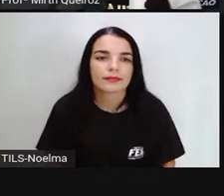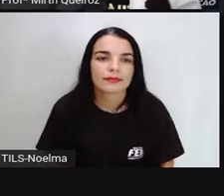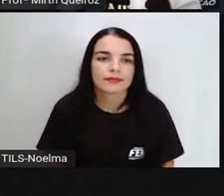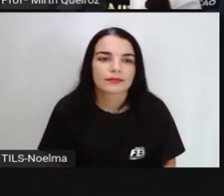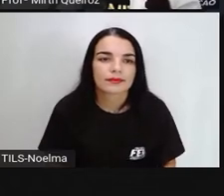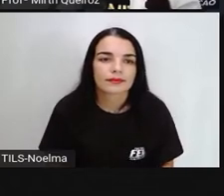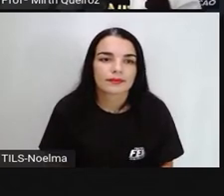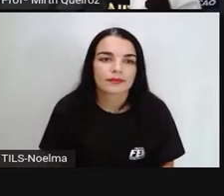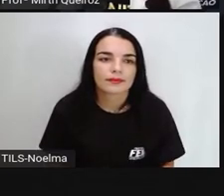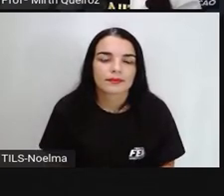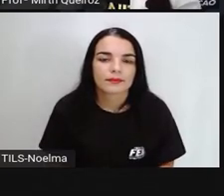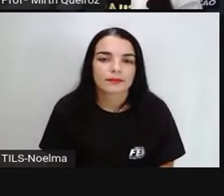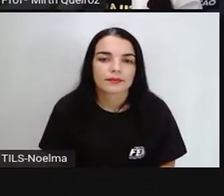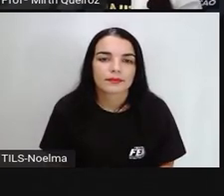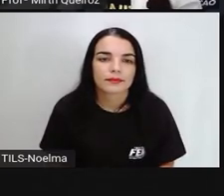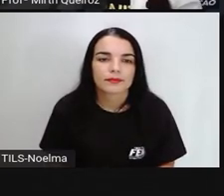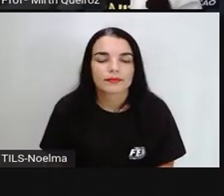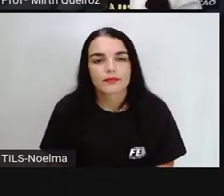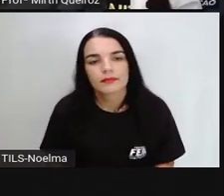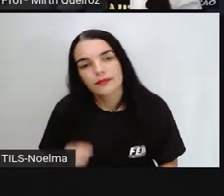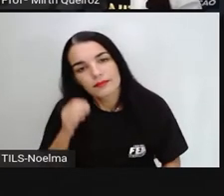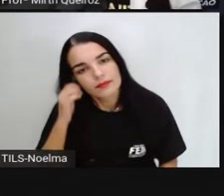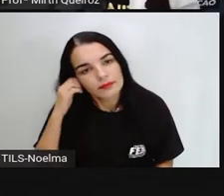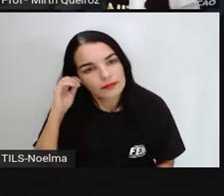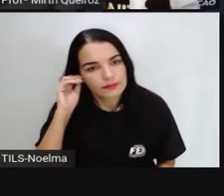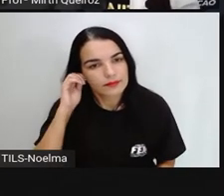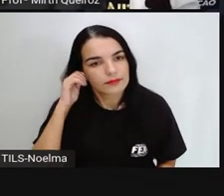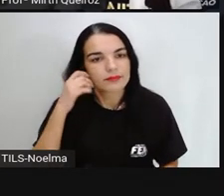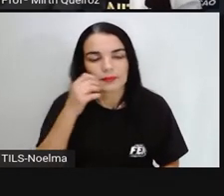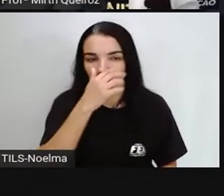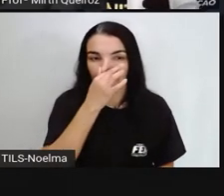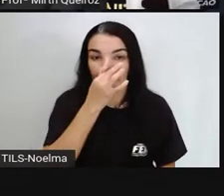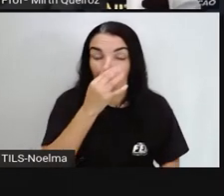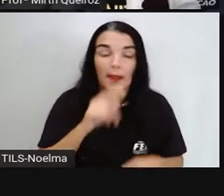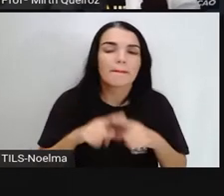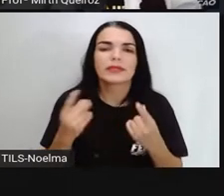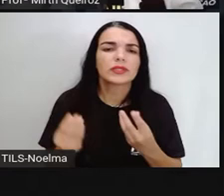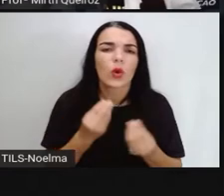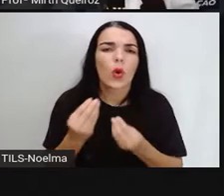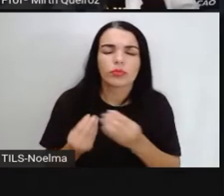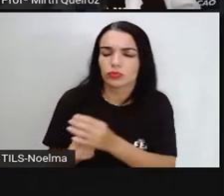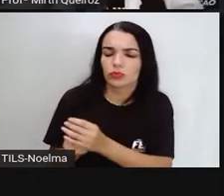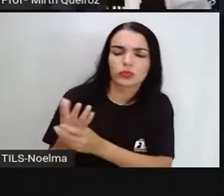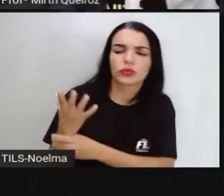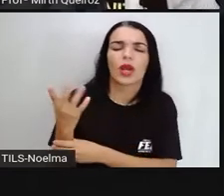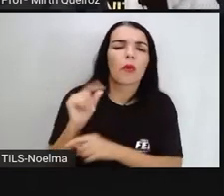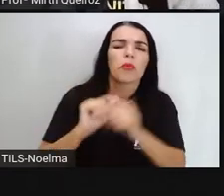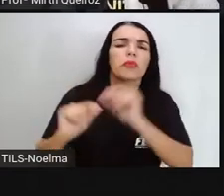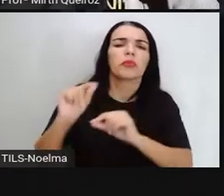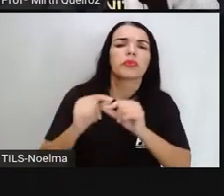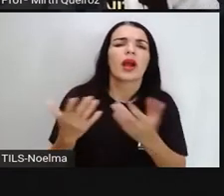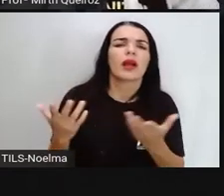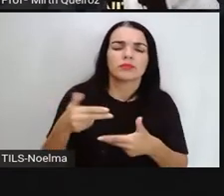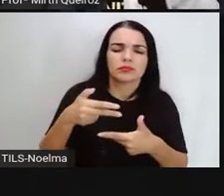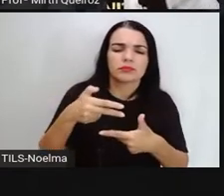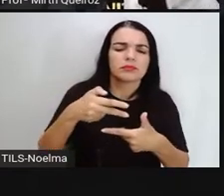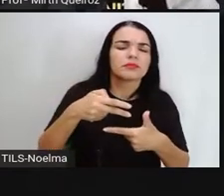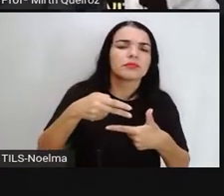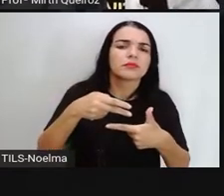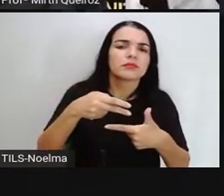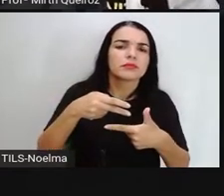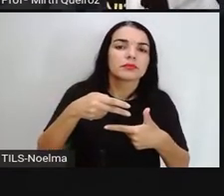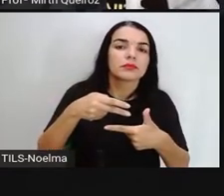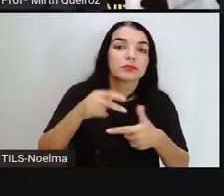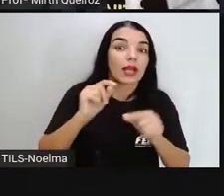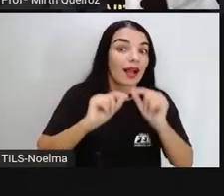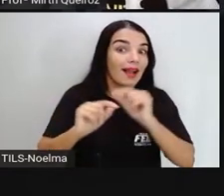Mas, como é que surgiu o tangram? E o que é tangram? O tangram, ele